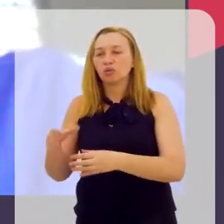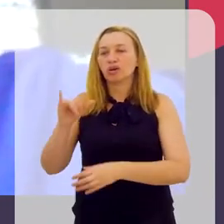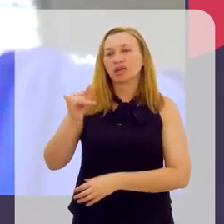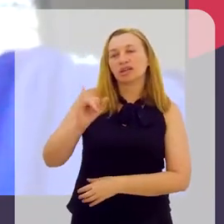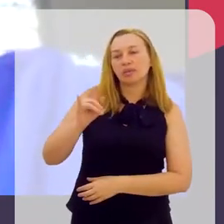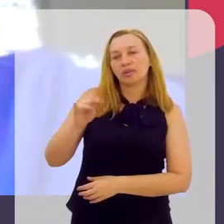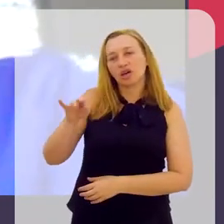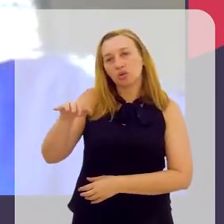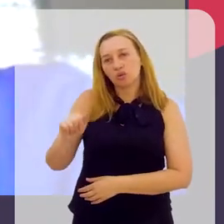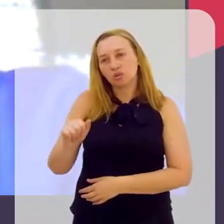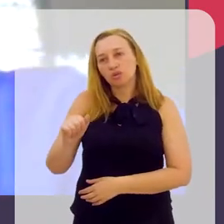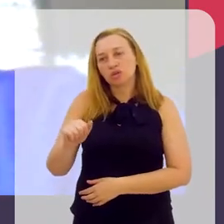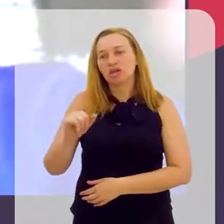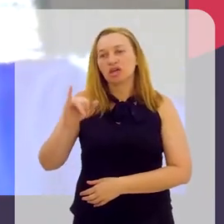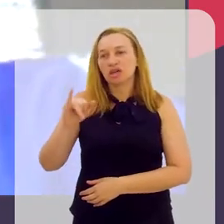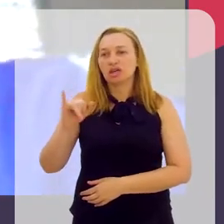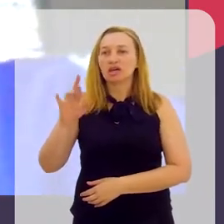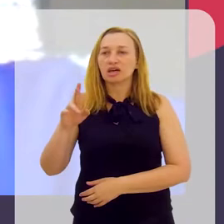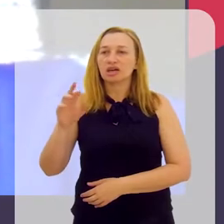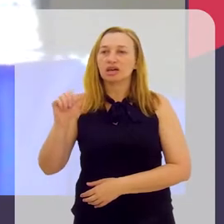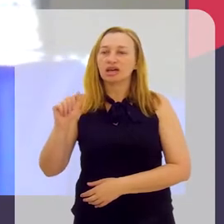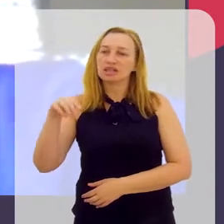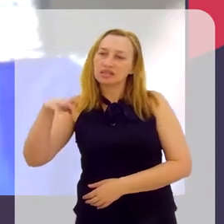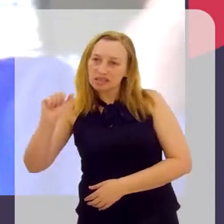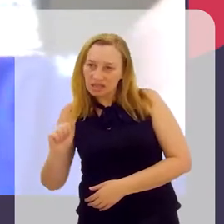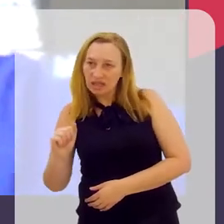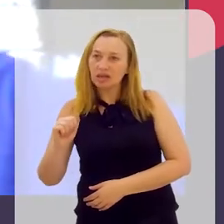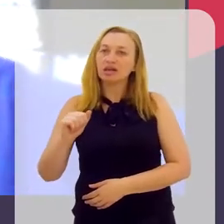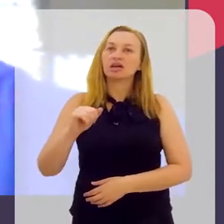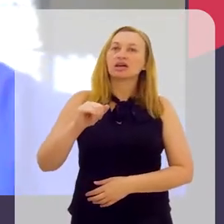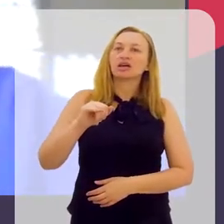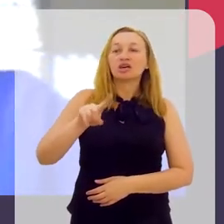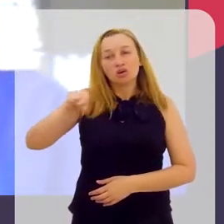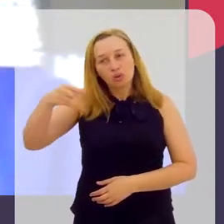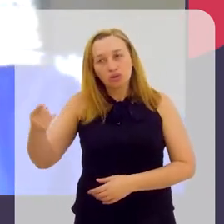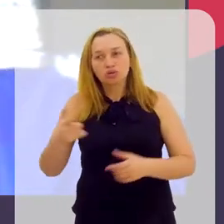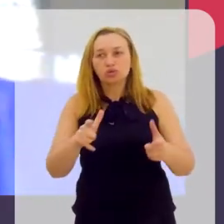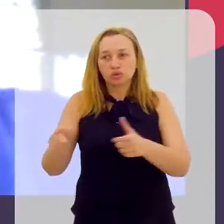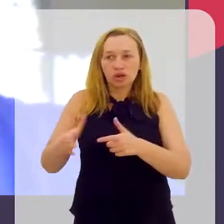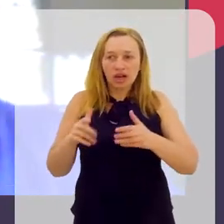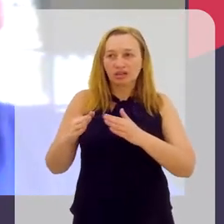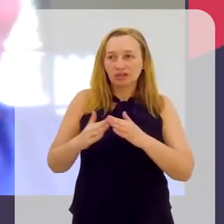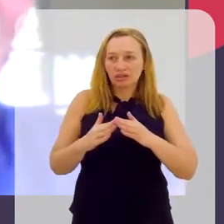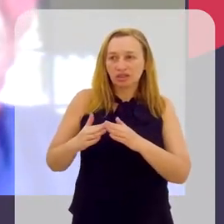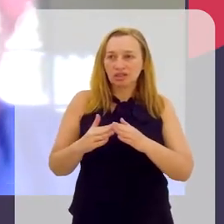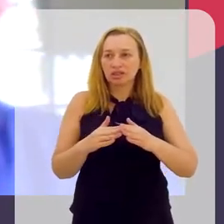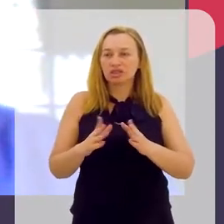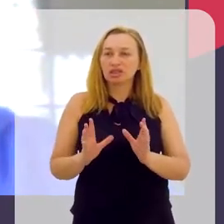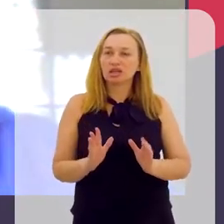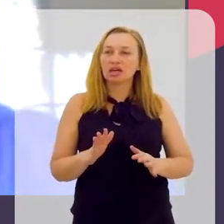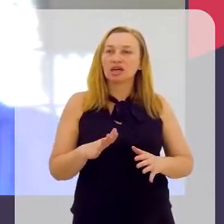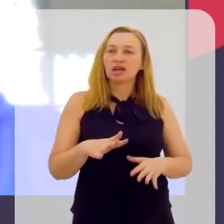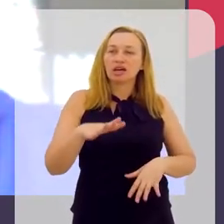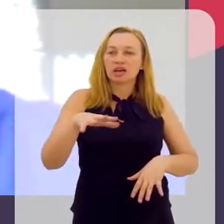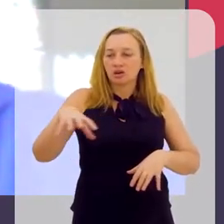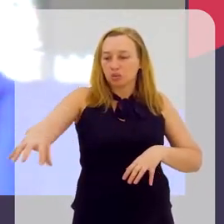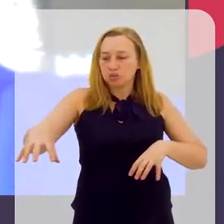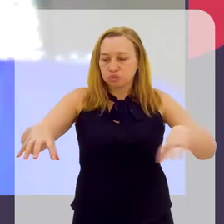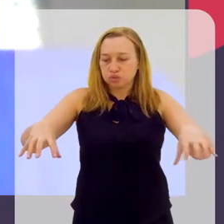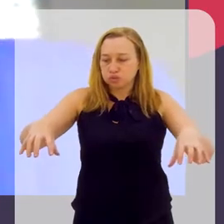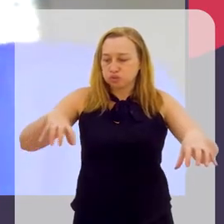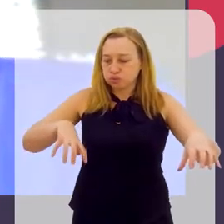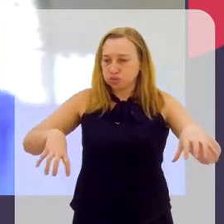Itaperuna, Miracema, Santo Antônio de Padre, São José de Upar, e a gente vai fazendo isso por região.